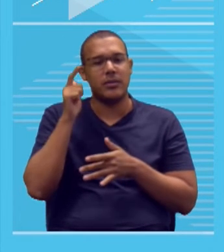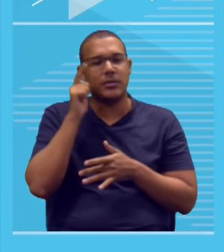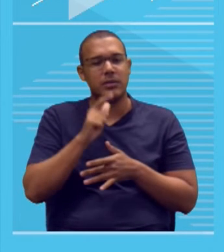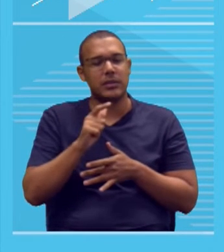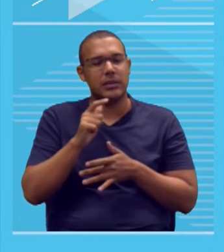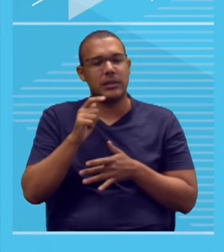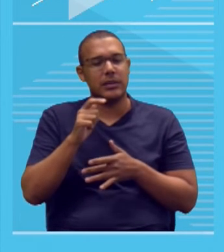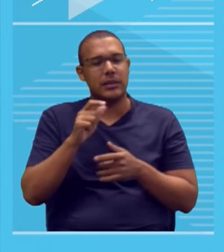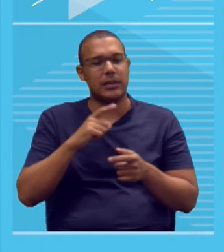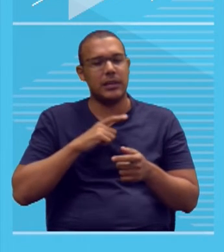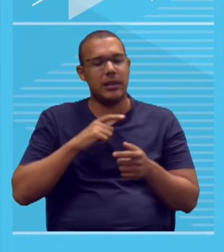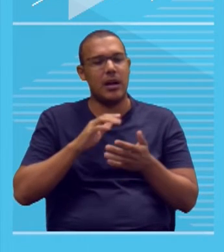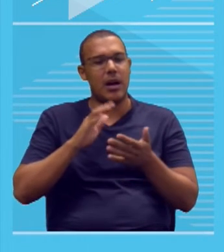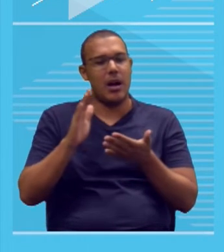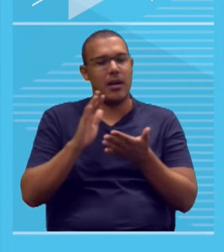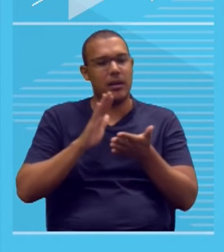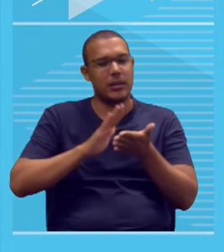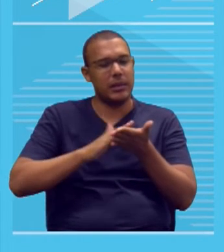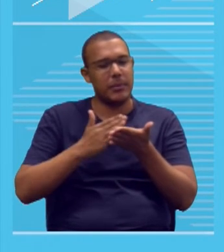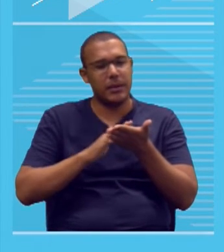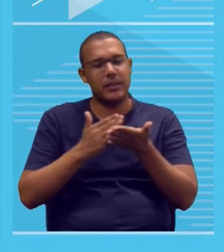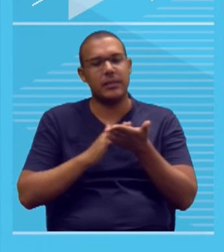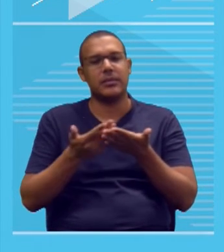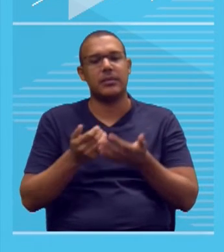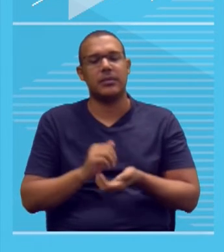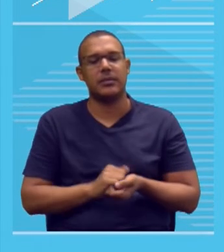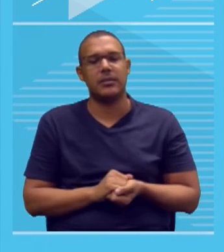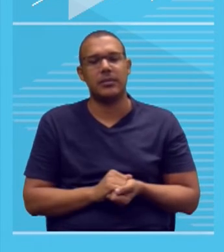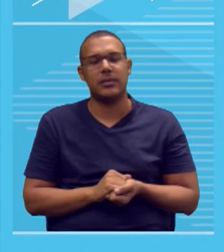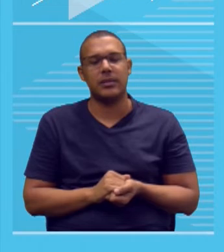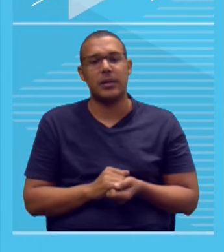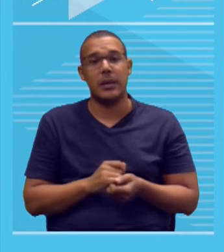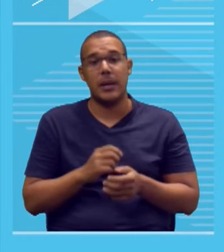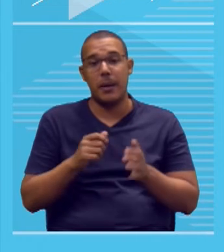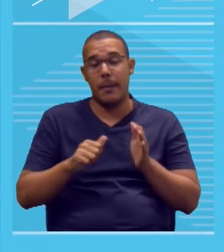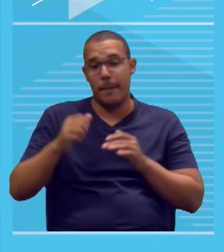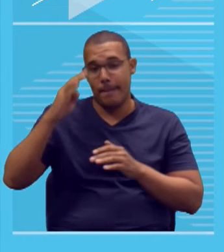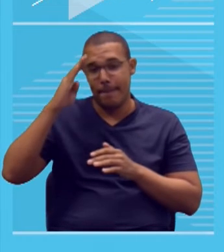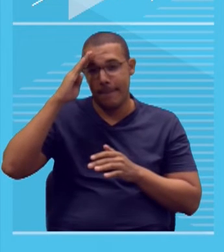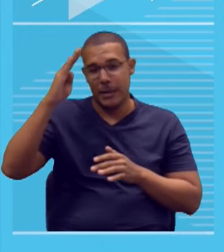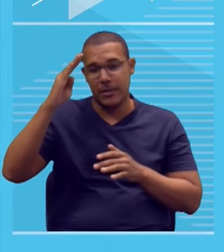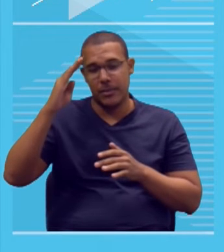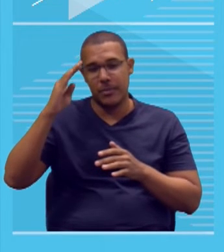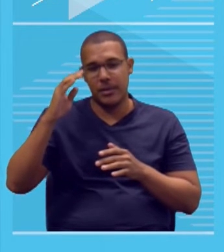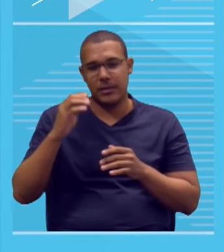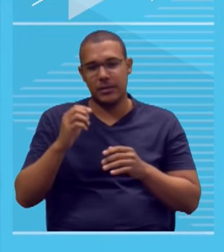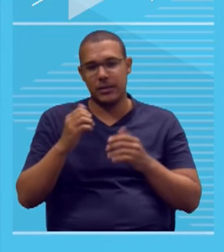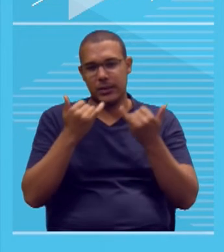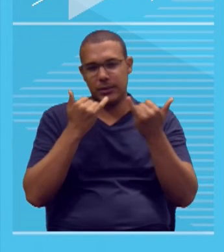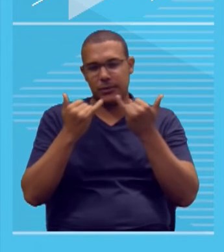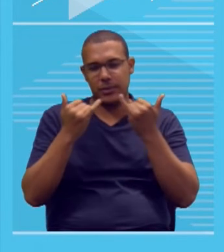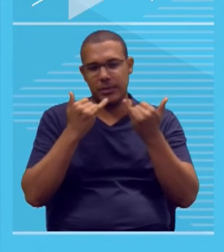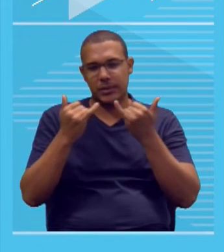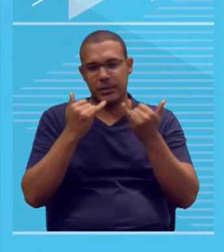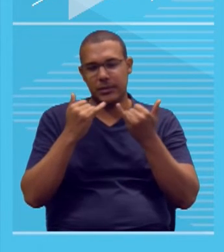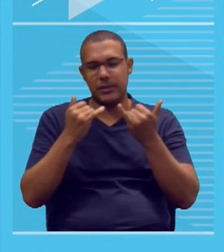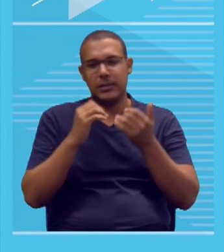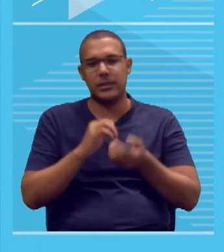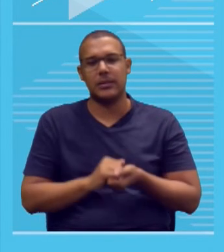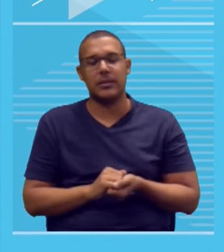interpretações de dados que aparecem lá. Principalmente informações implícitas, que não estão escritas, mas você pode